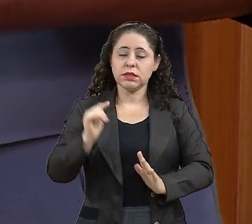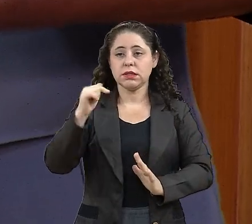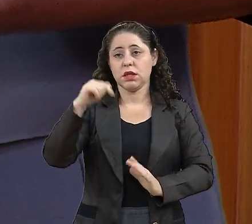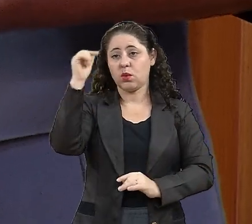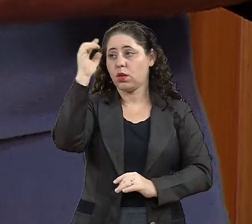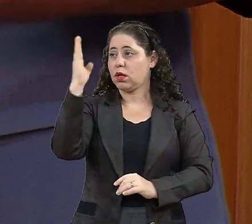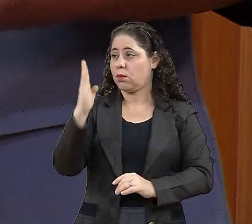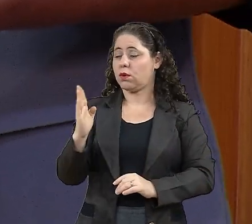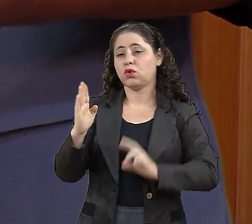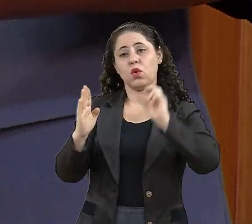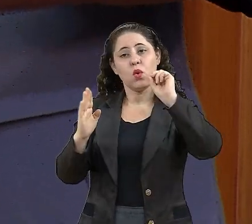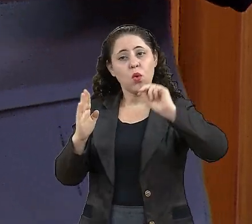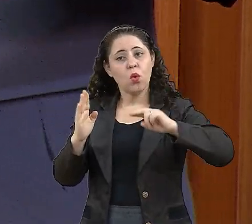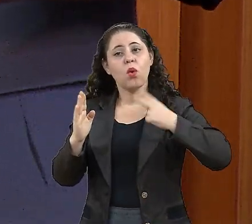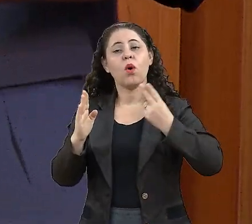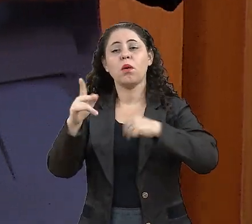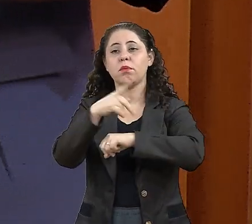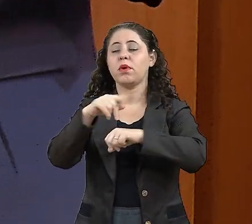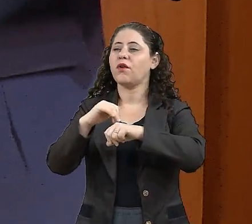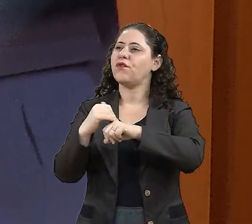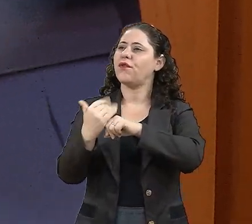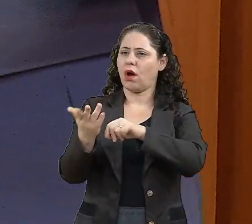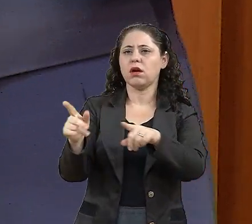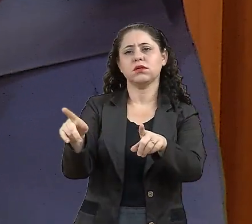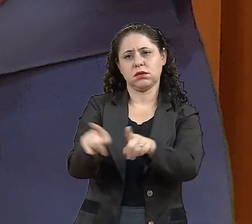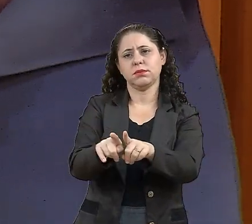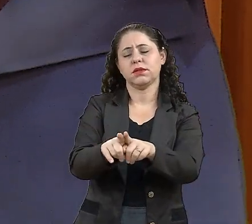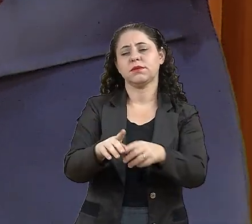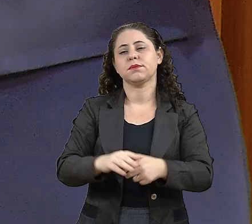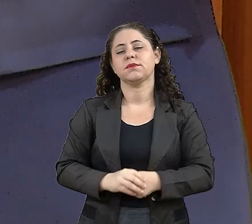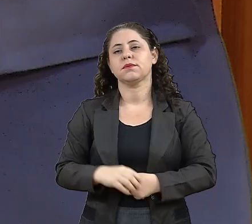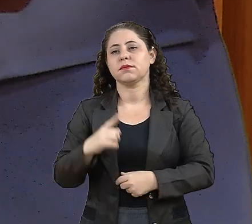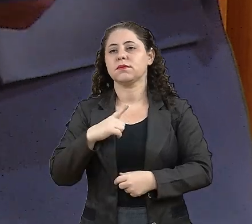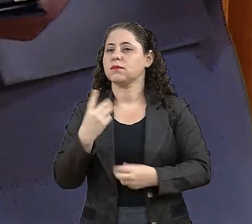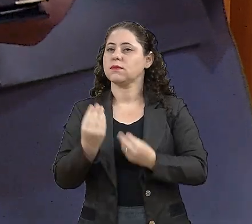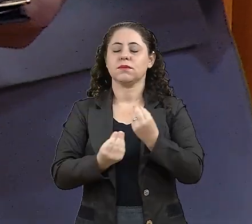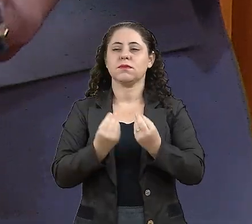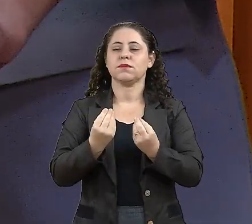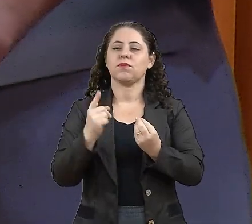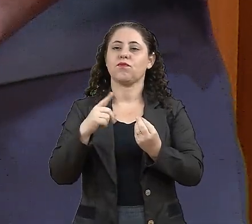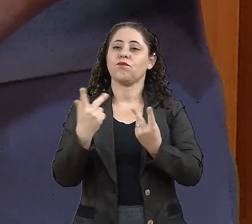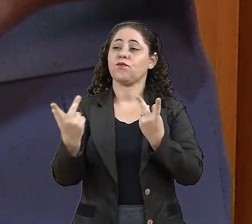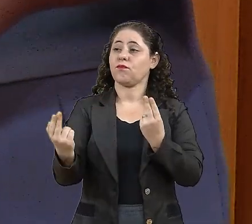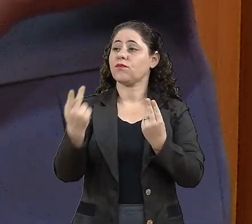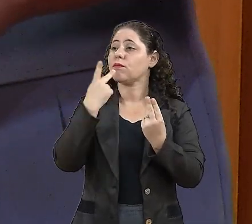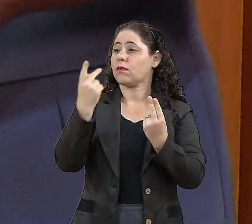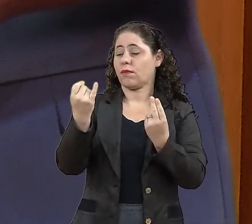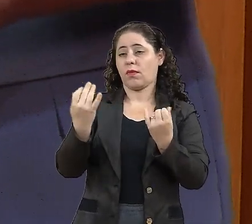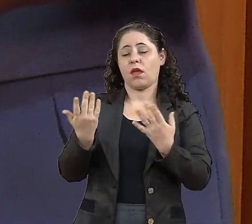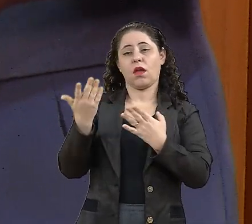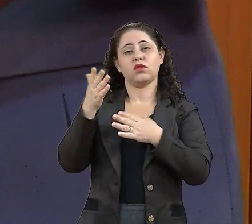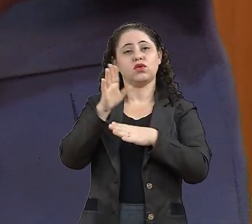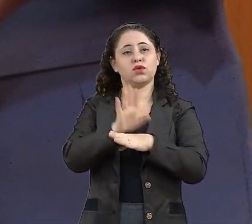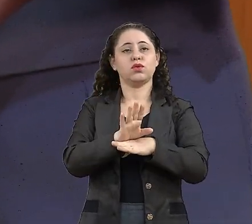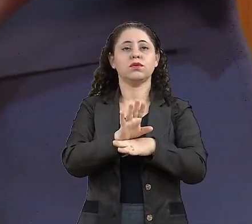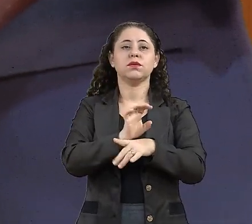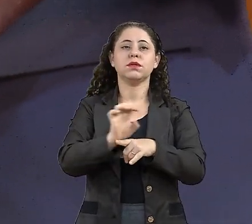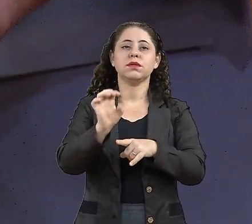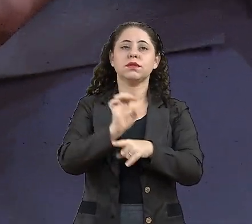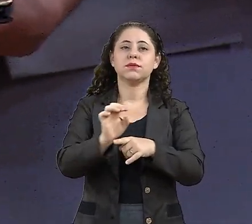Brasil ou no estrangeiro. Aqui ou fora daqui. Que tem, de alguma forma, como eu falei para vocês, contribuído com o estado.